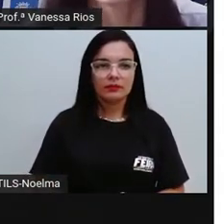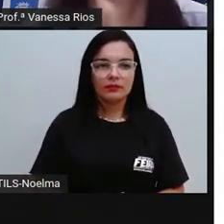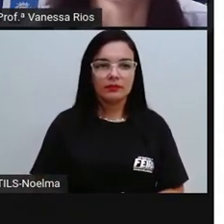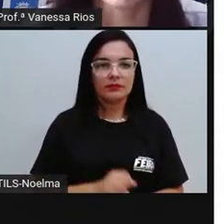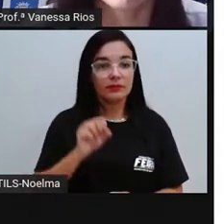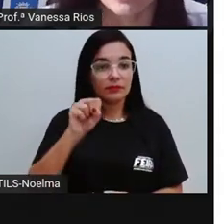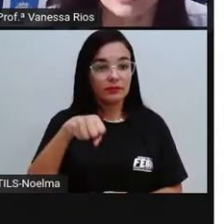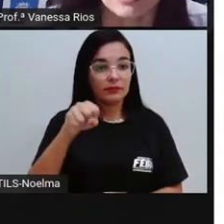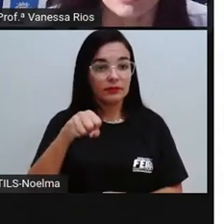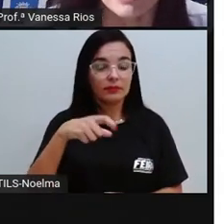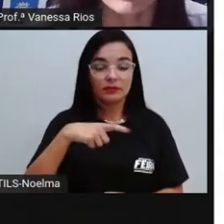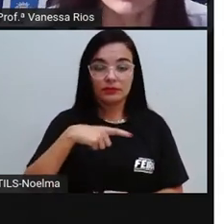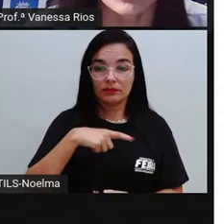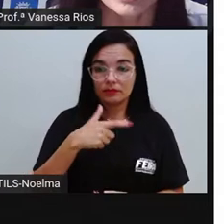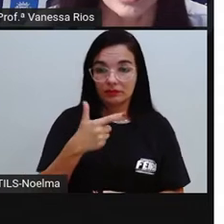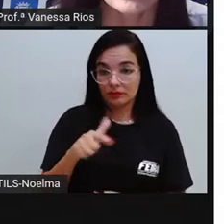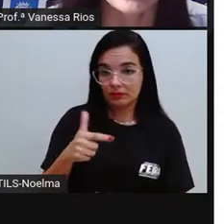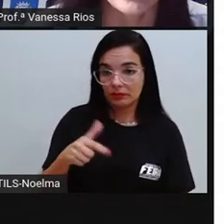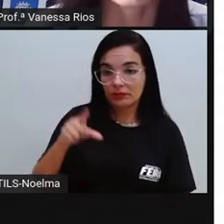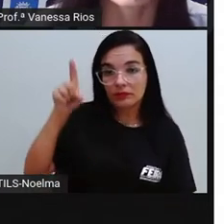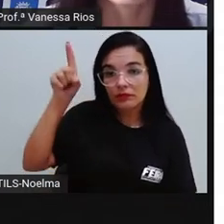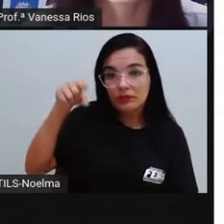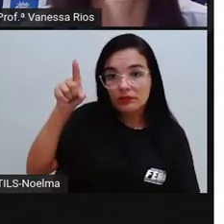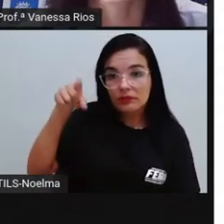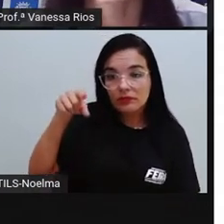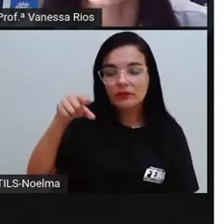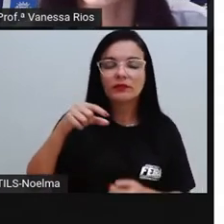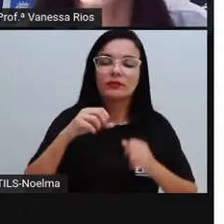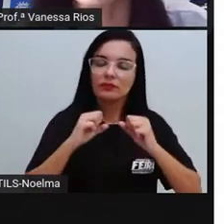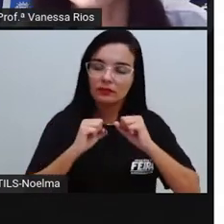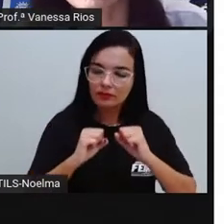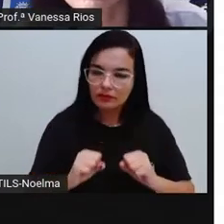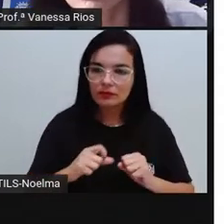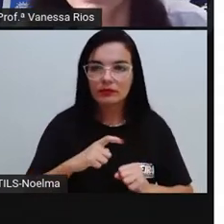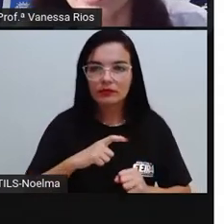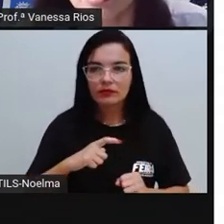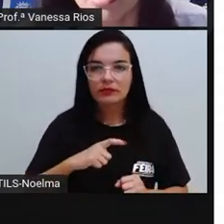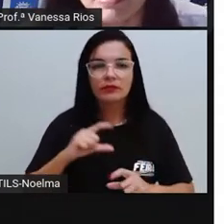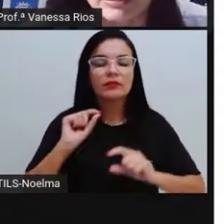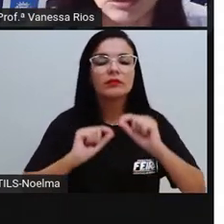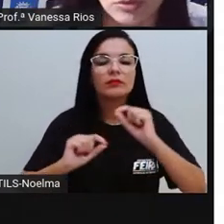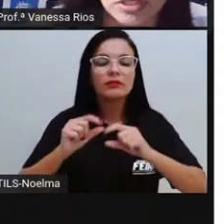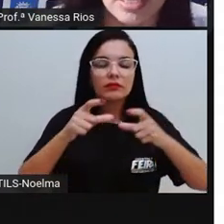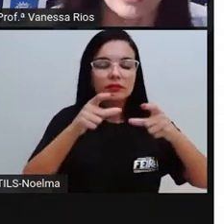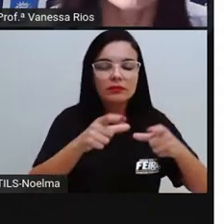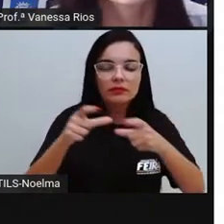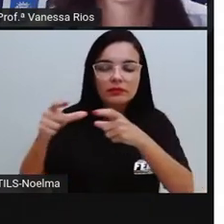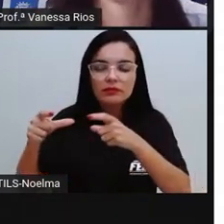acento, vai ter a sílaba tônica. E é através da localização da sílaba tônica que a gente vai